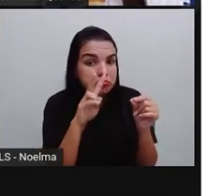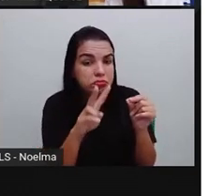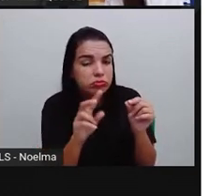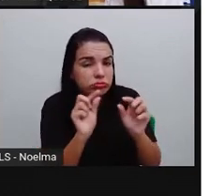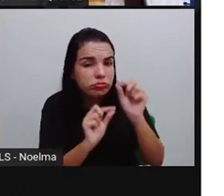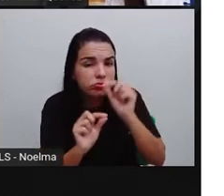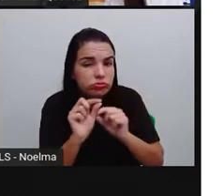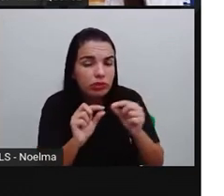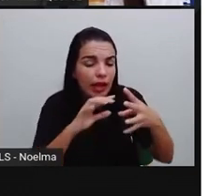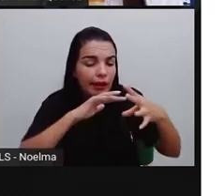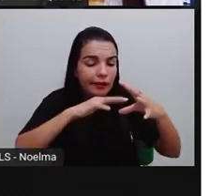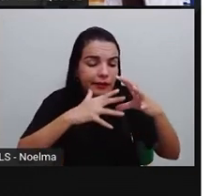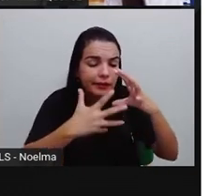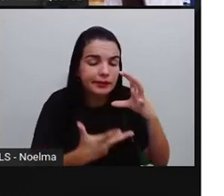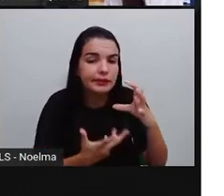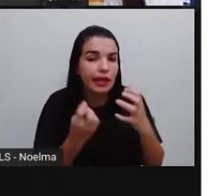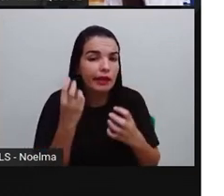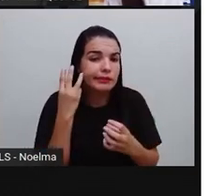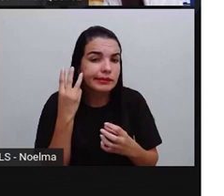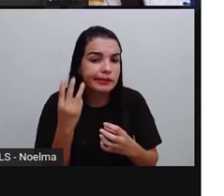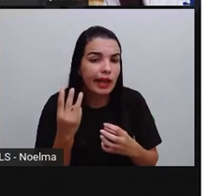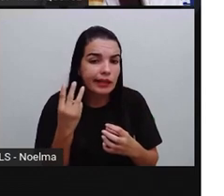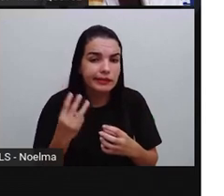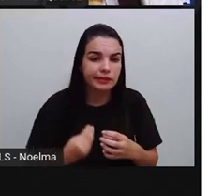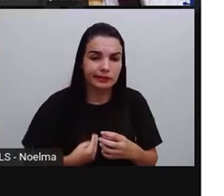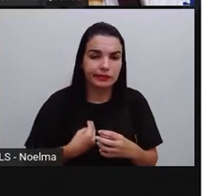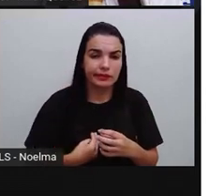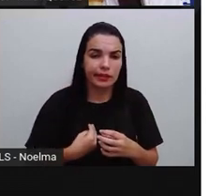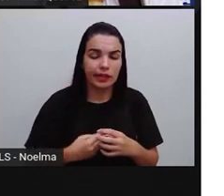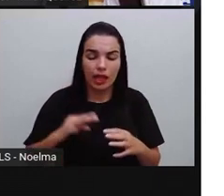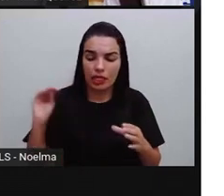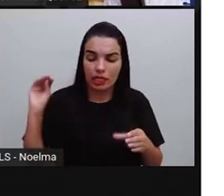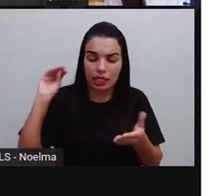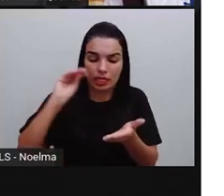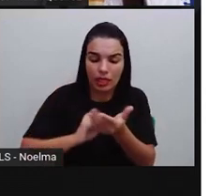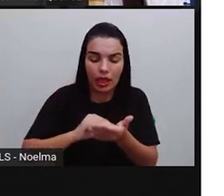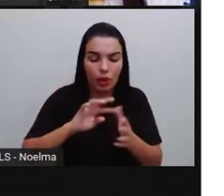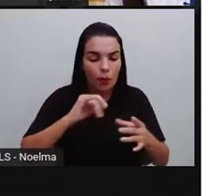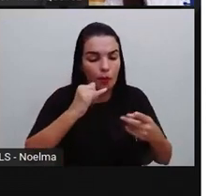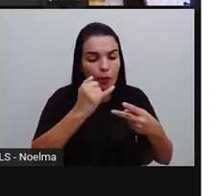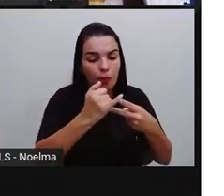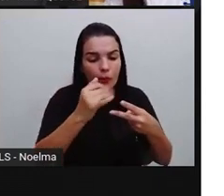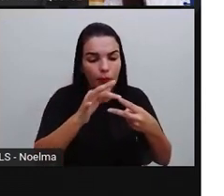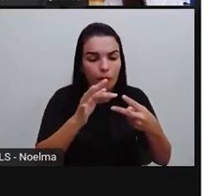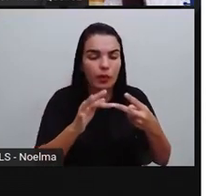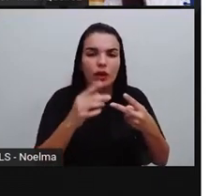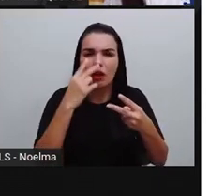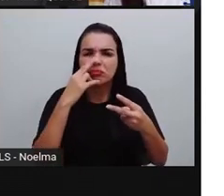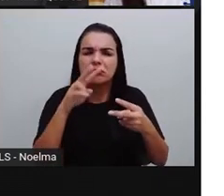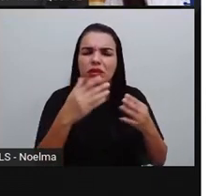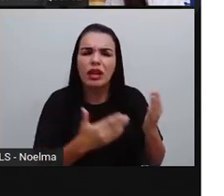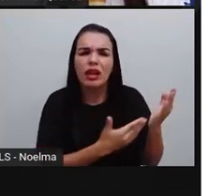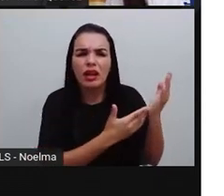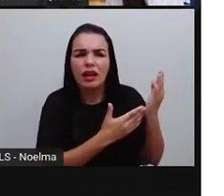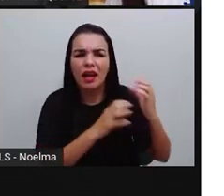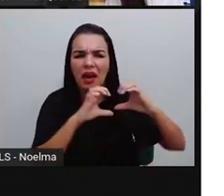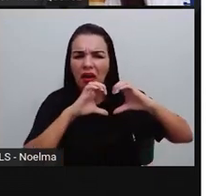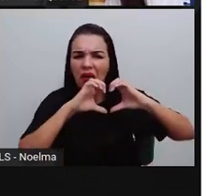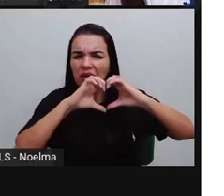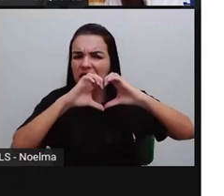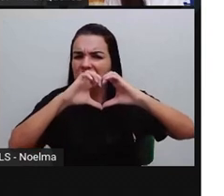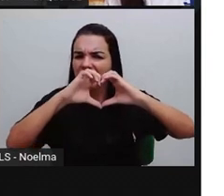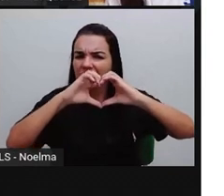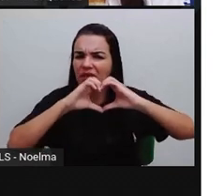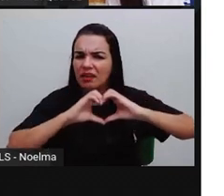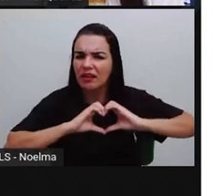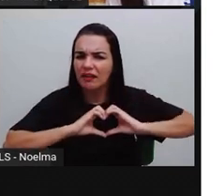características que devem estar presentes em todos os polígonos, certo? Por exemplo, o coração não é uma forma